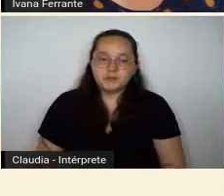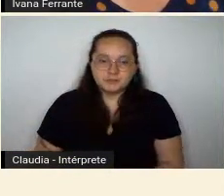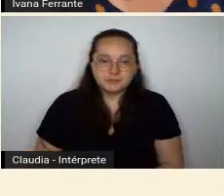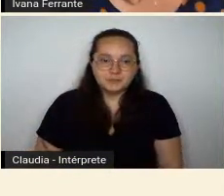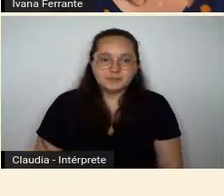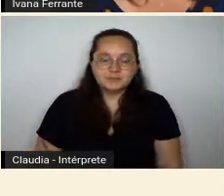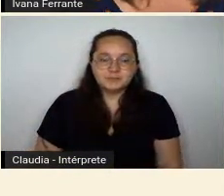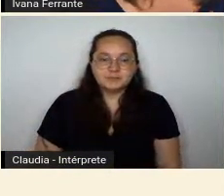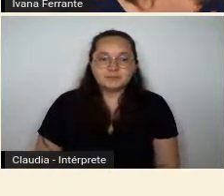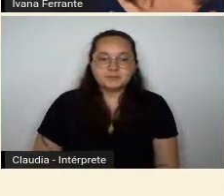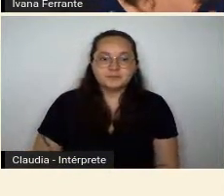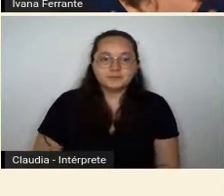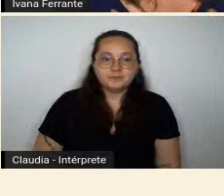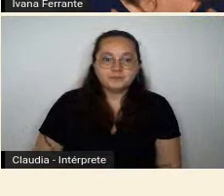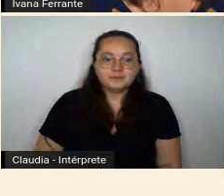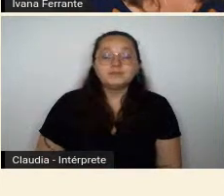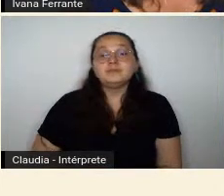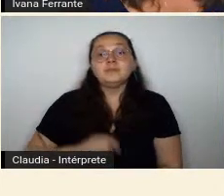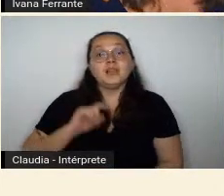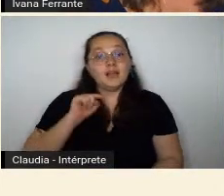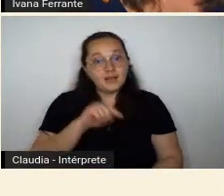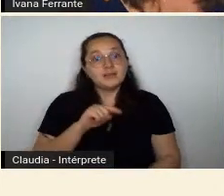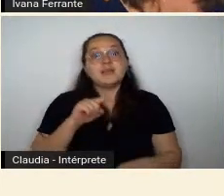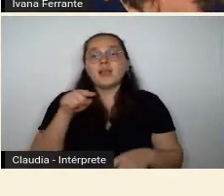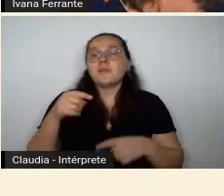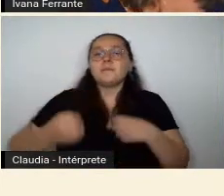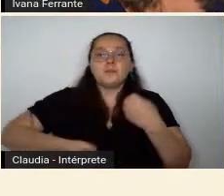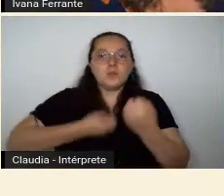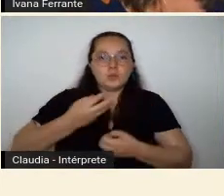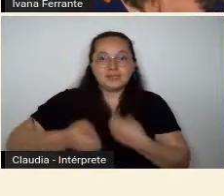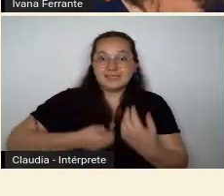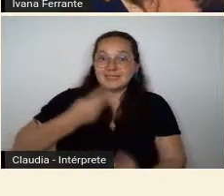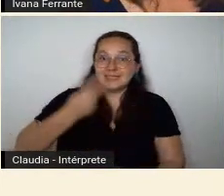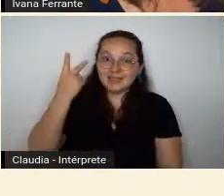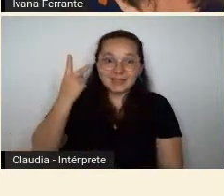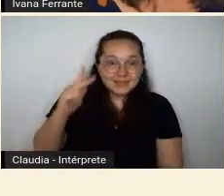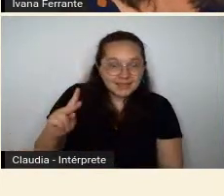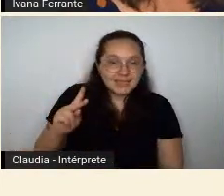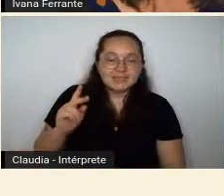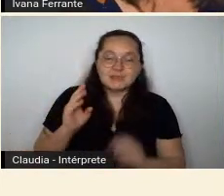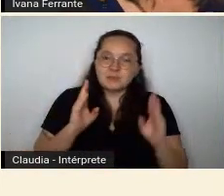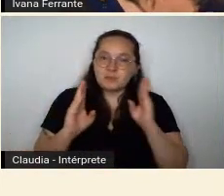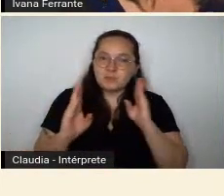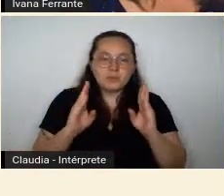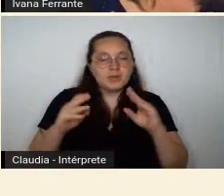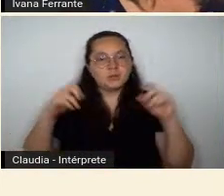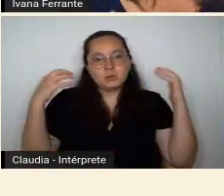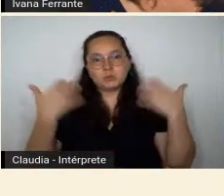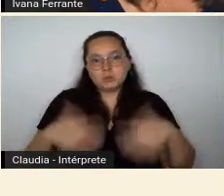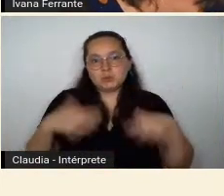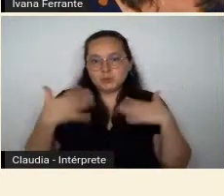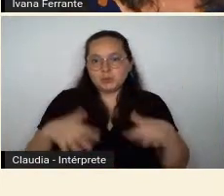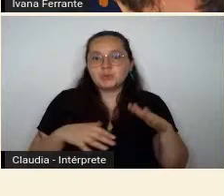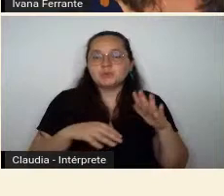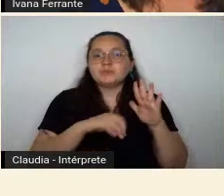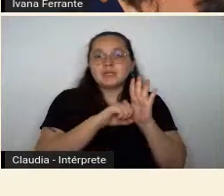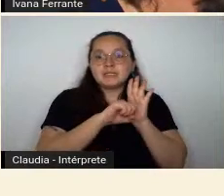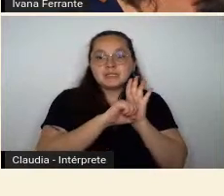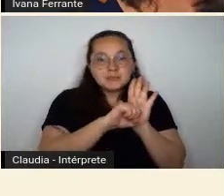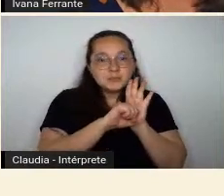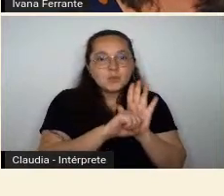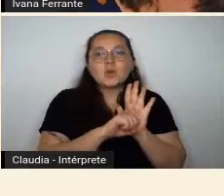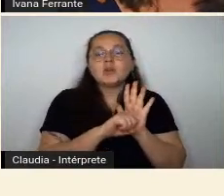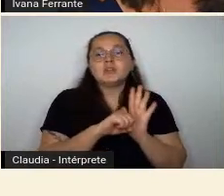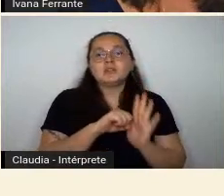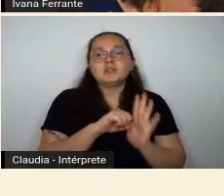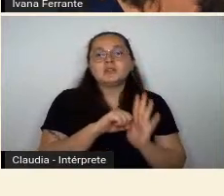E sua poesia, nesse momento, ela tem uma forte e negável influência simbolista. A gente não pode deixar de mencionar que